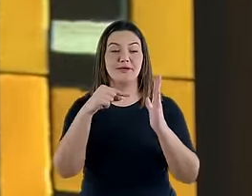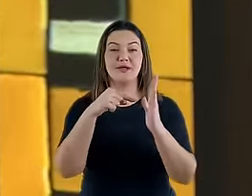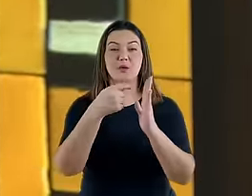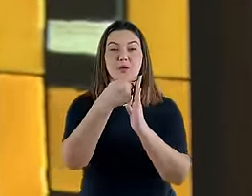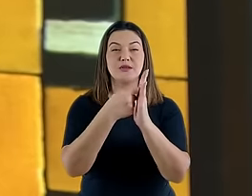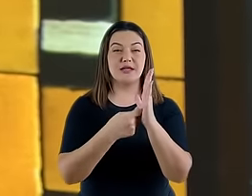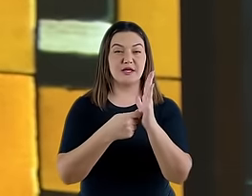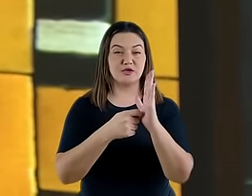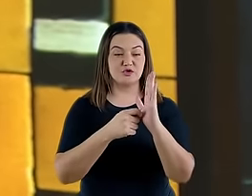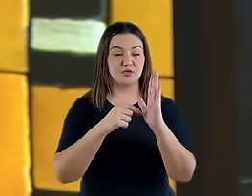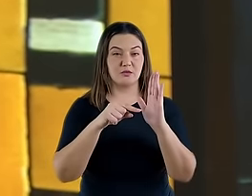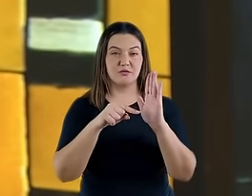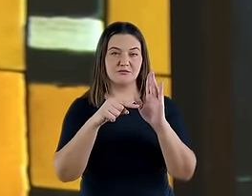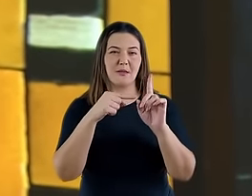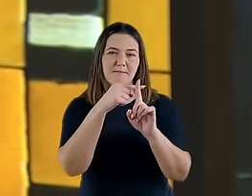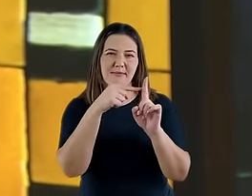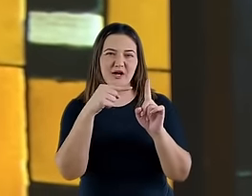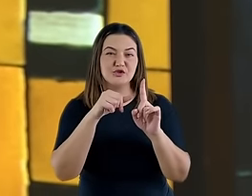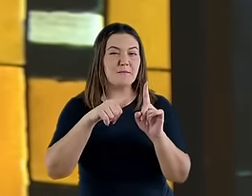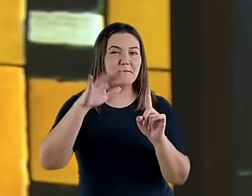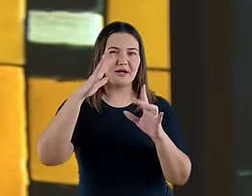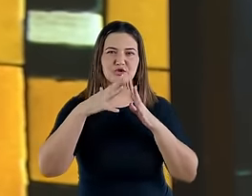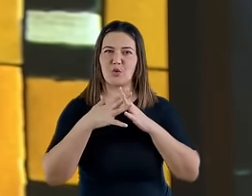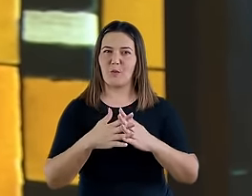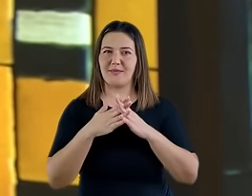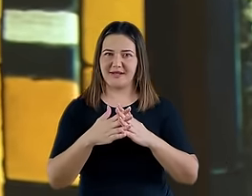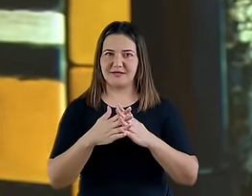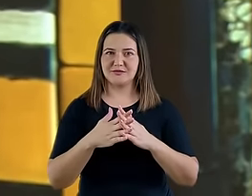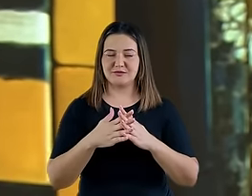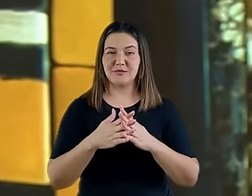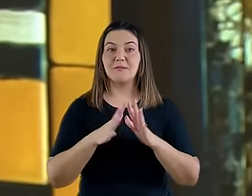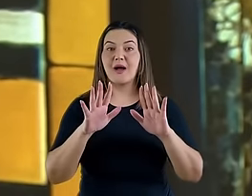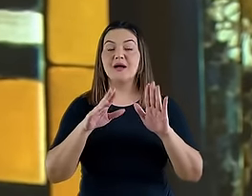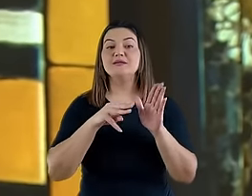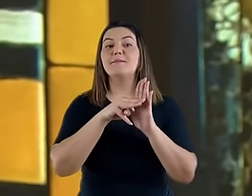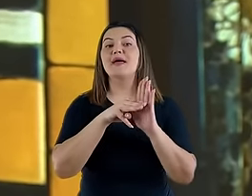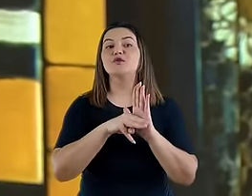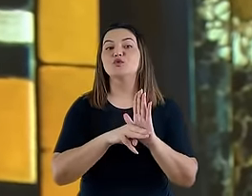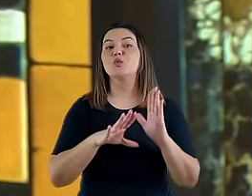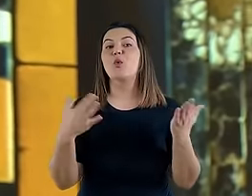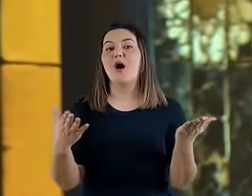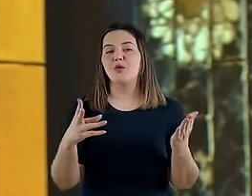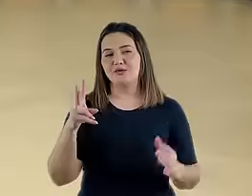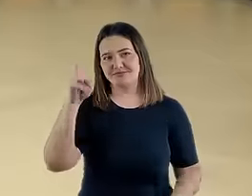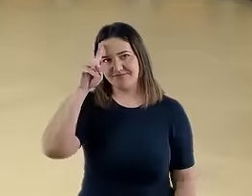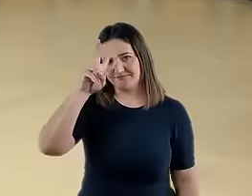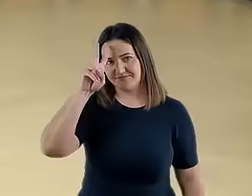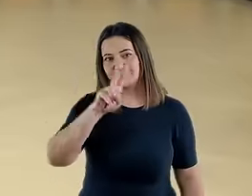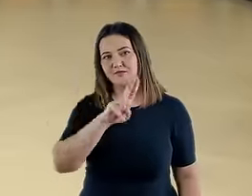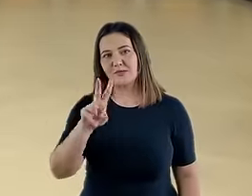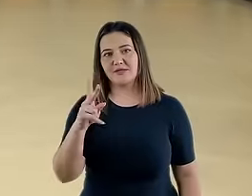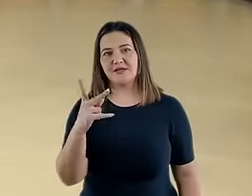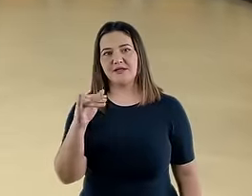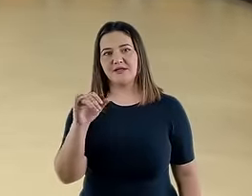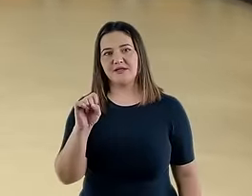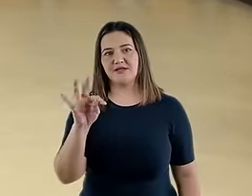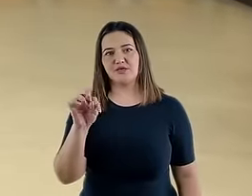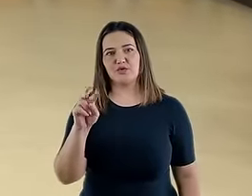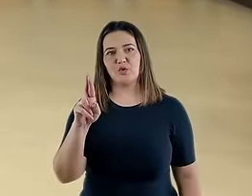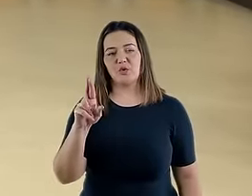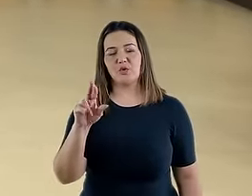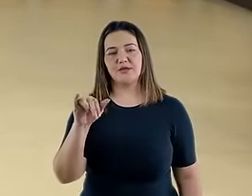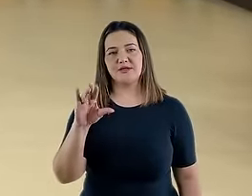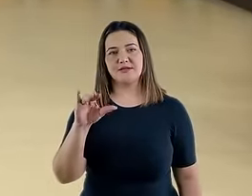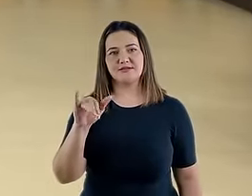completa, se aplicarmos, é claro, o método historicista de interpretação. Sabe por quê? Quando a gente está dos versos